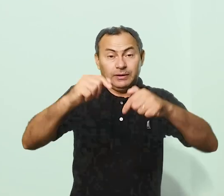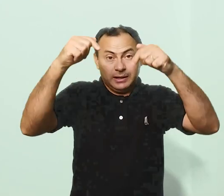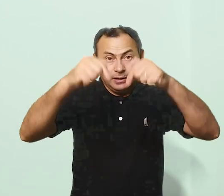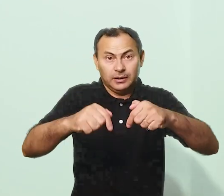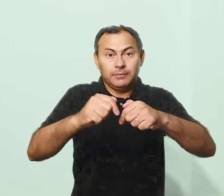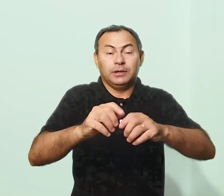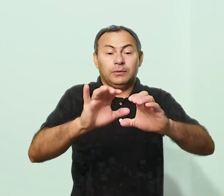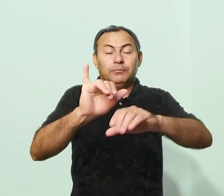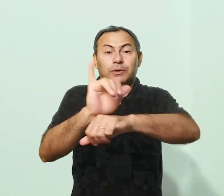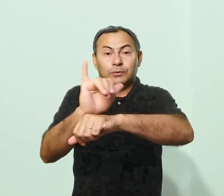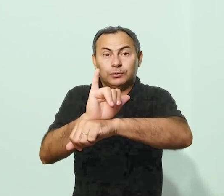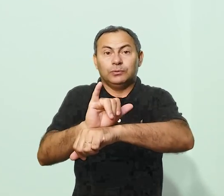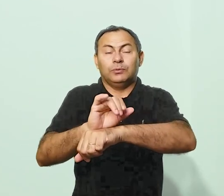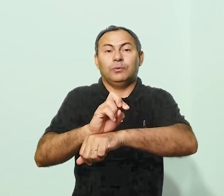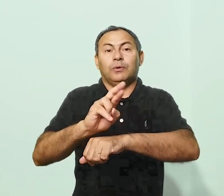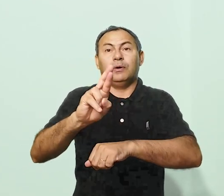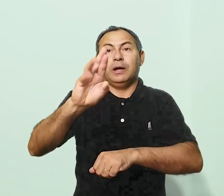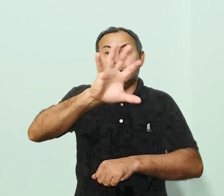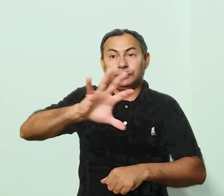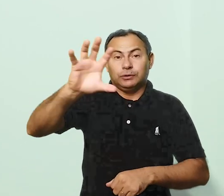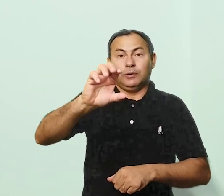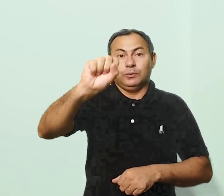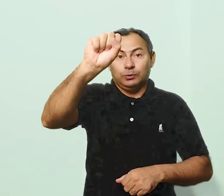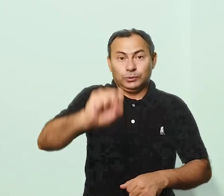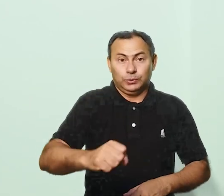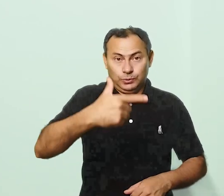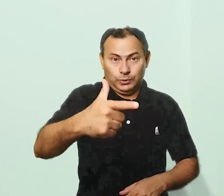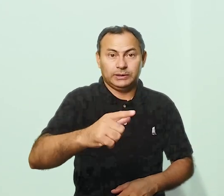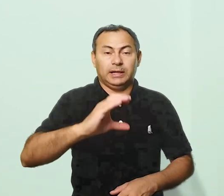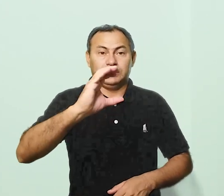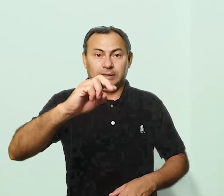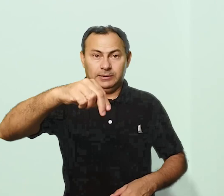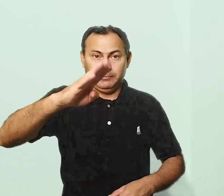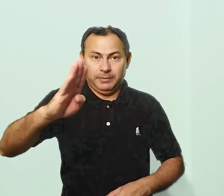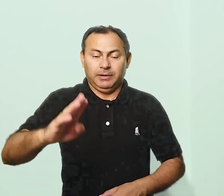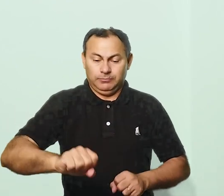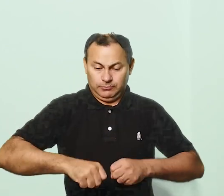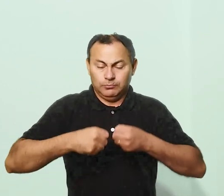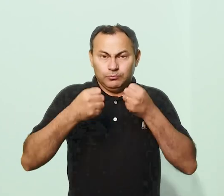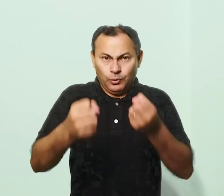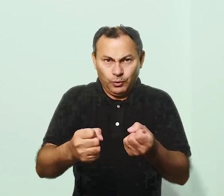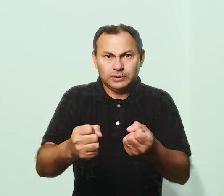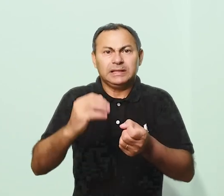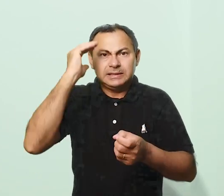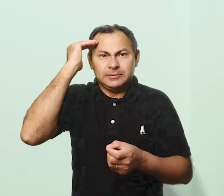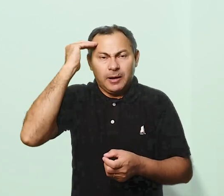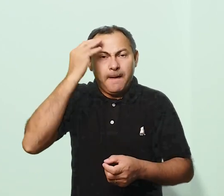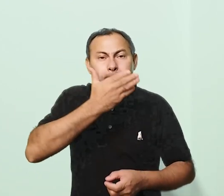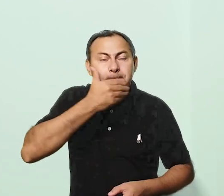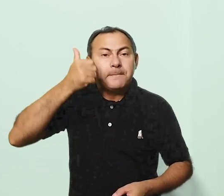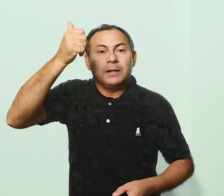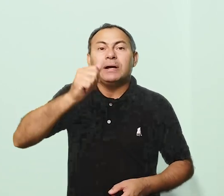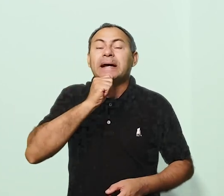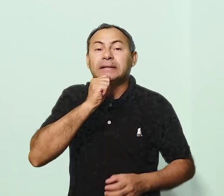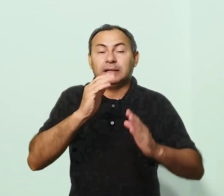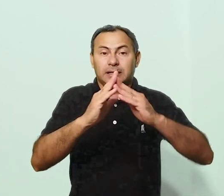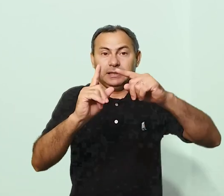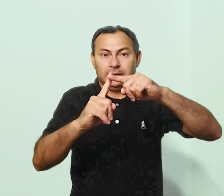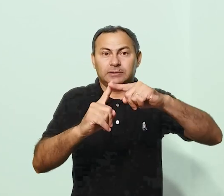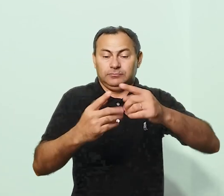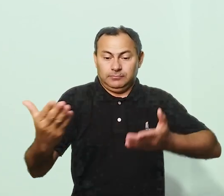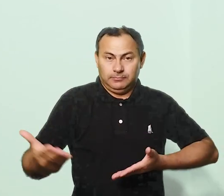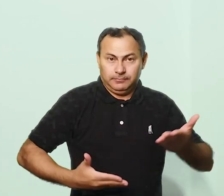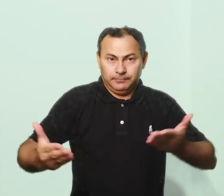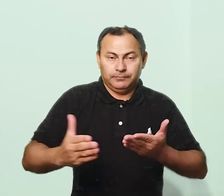no YouTube do Regional Sul 2 da CNBB seja uma força para entendermos melhor ainda a Igreja a